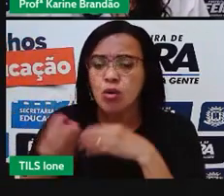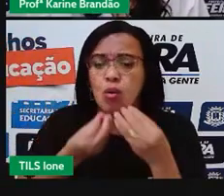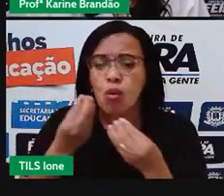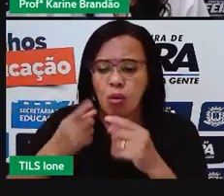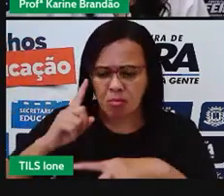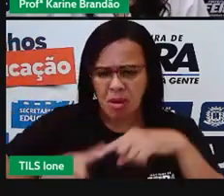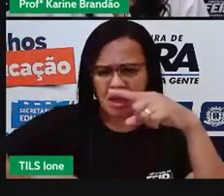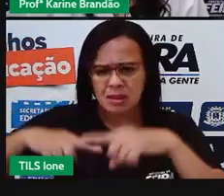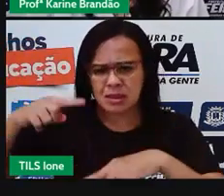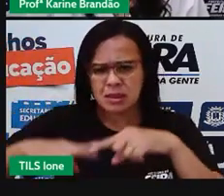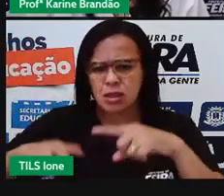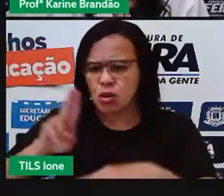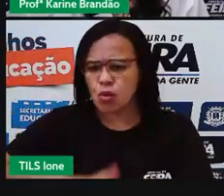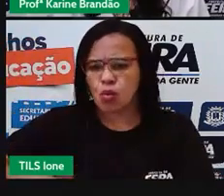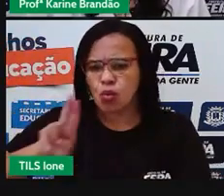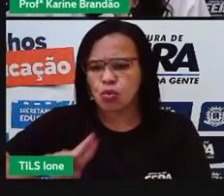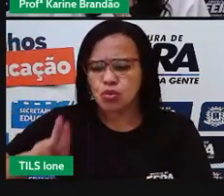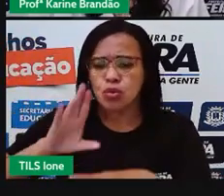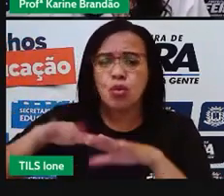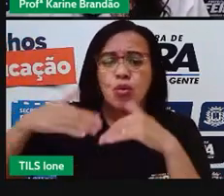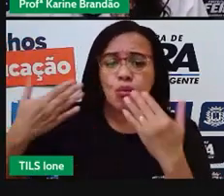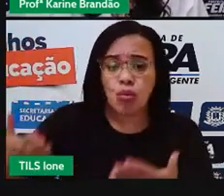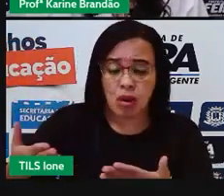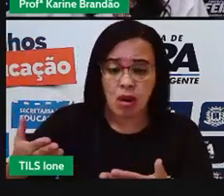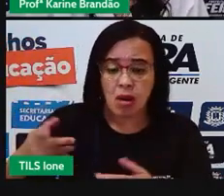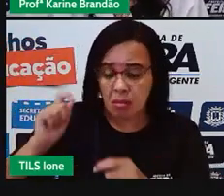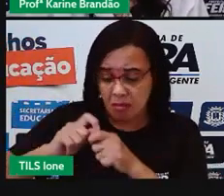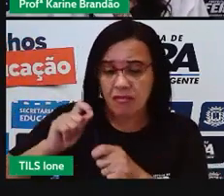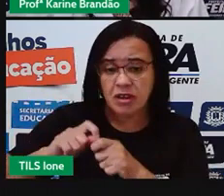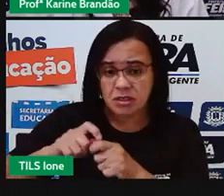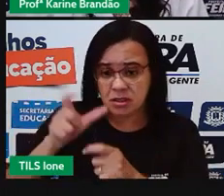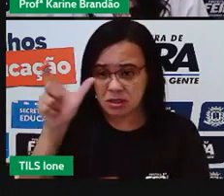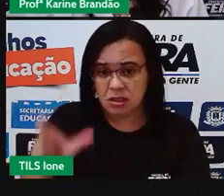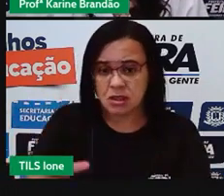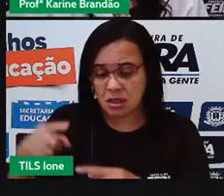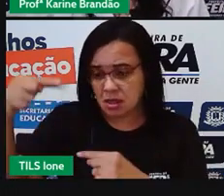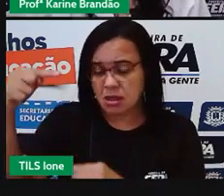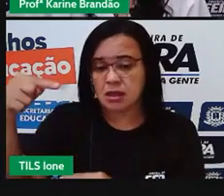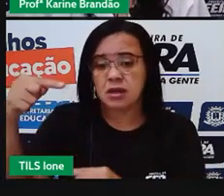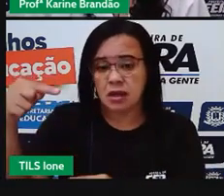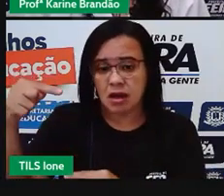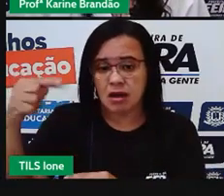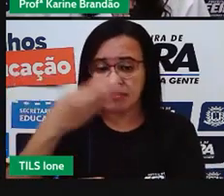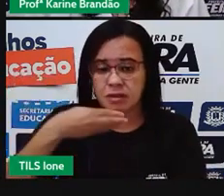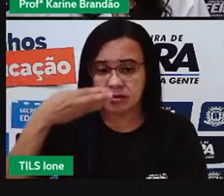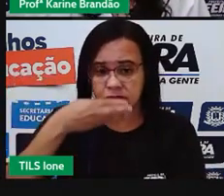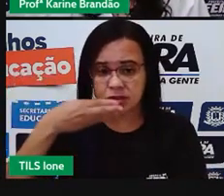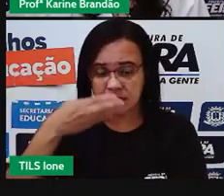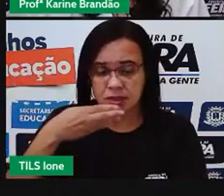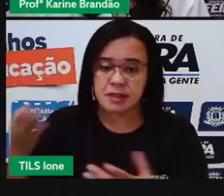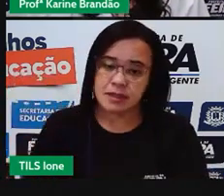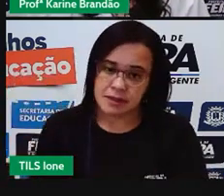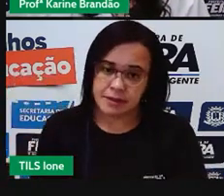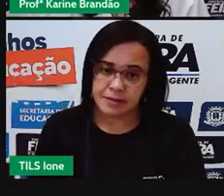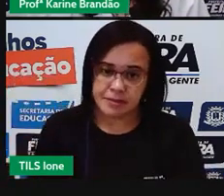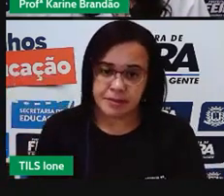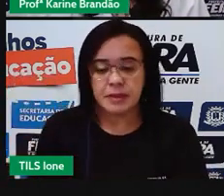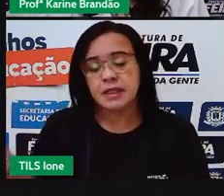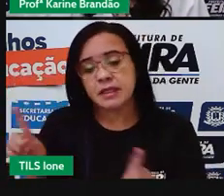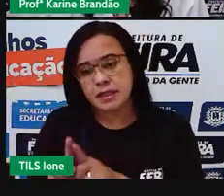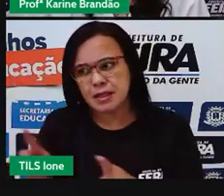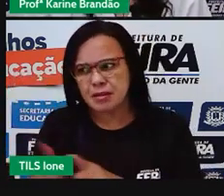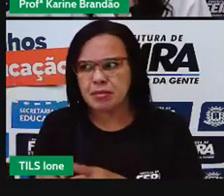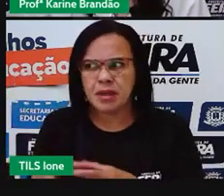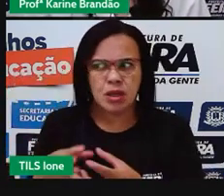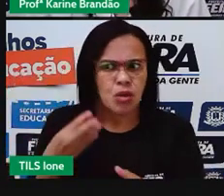-prima que está sendo gasta para fazer essa garrafa com Guaraná, no tipo e na qualidade da mão